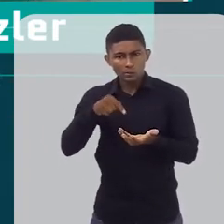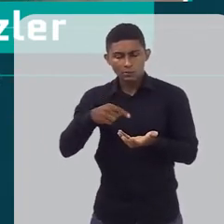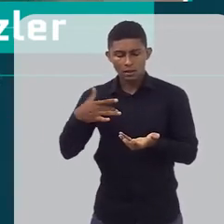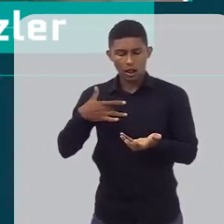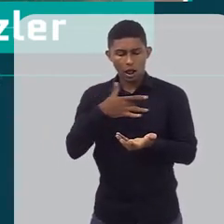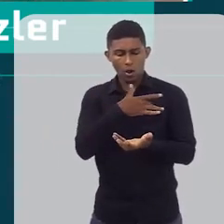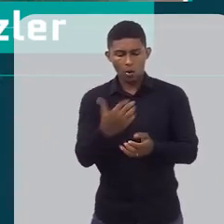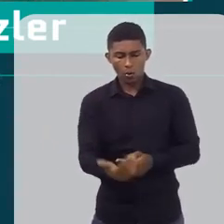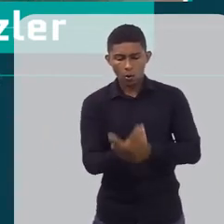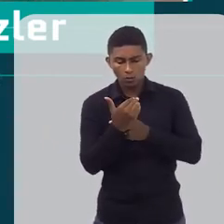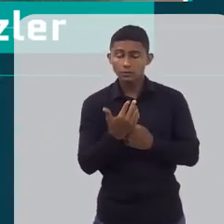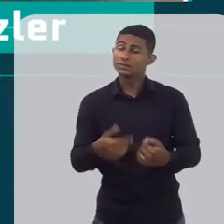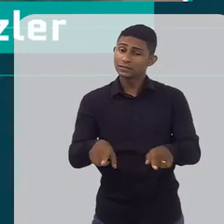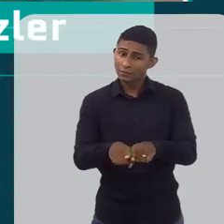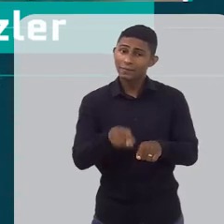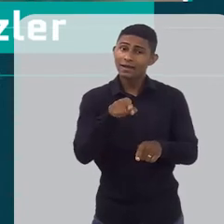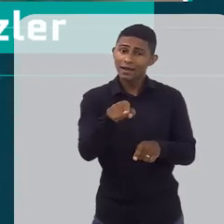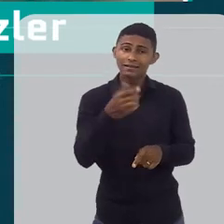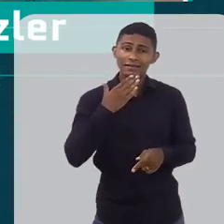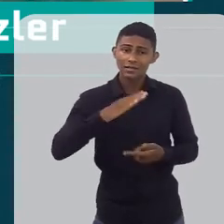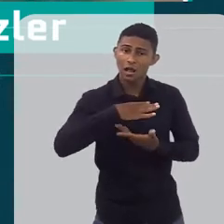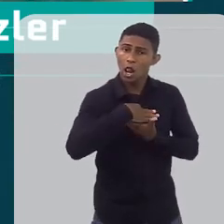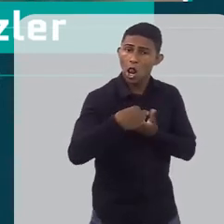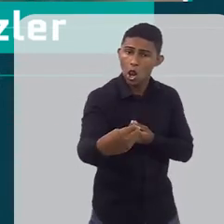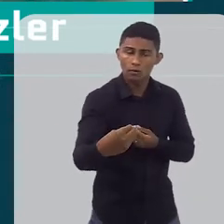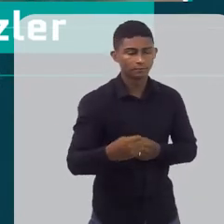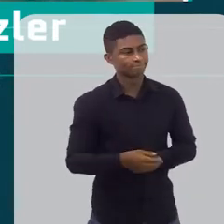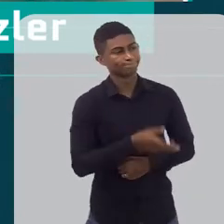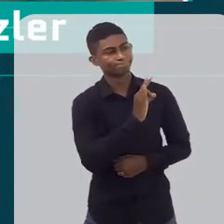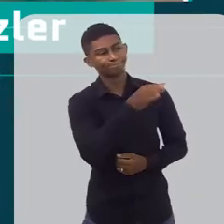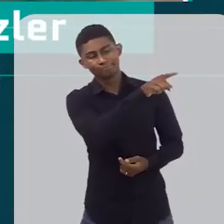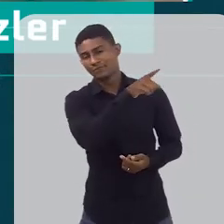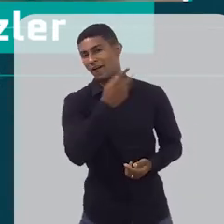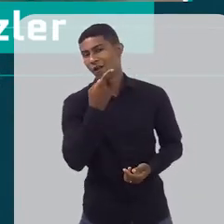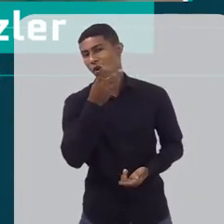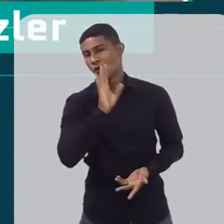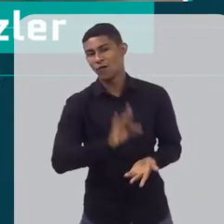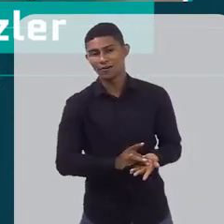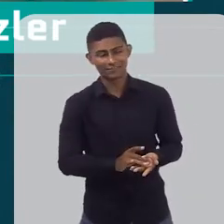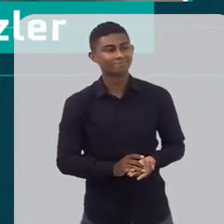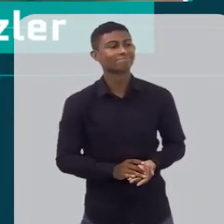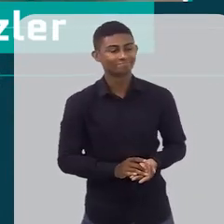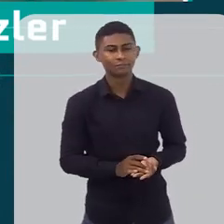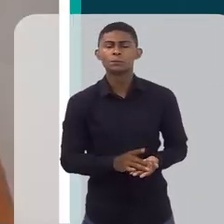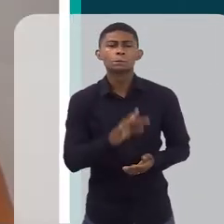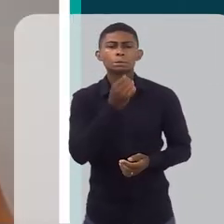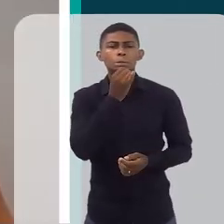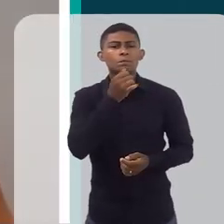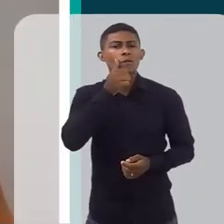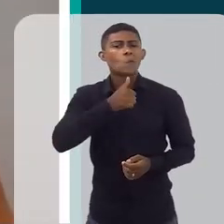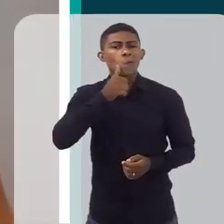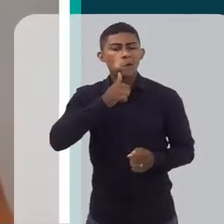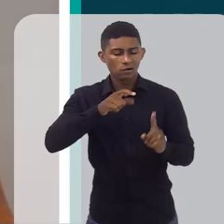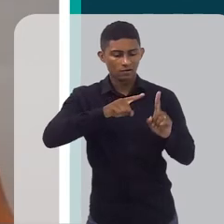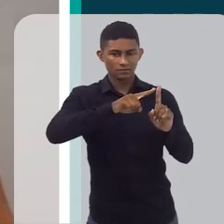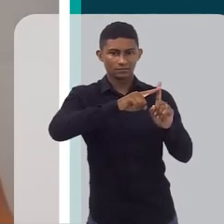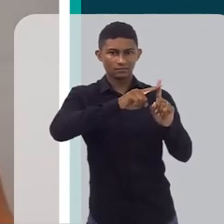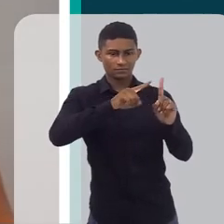Então, Ricardo, é uma coisa que você tocou bem interessante. Você sabe que já na gestação